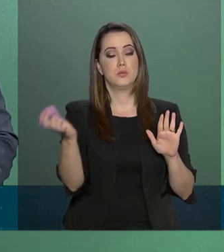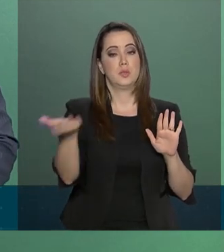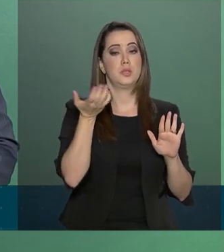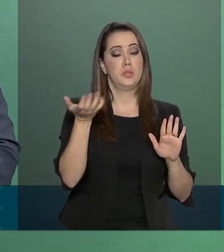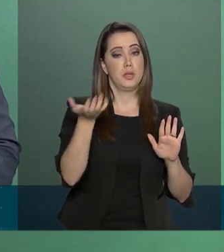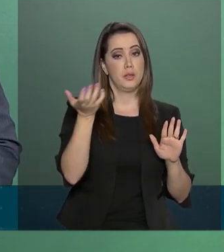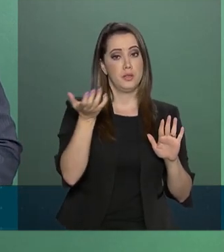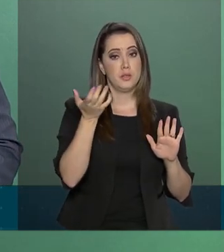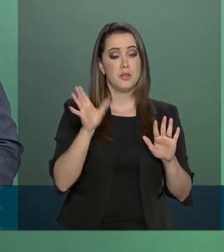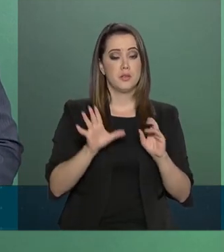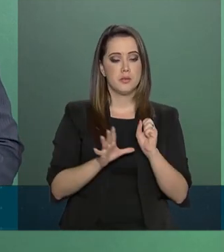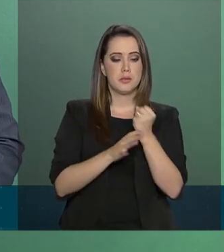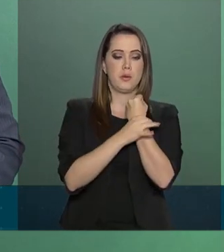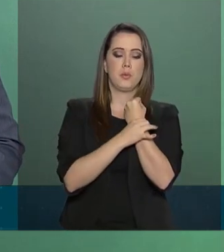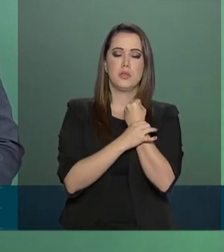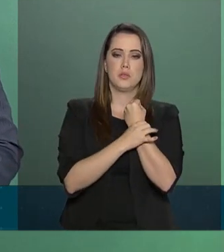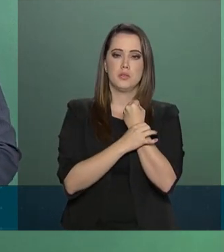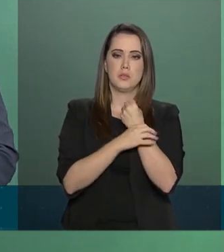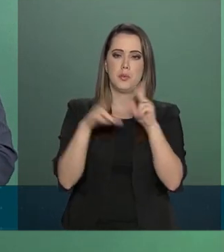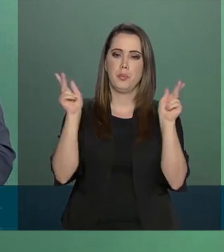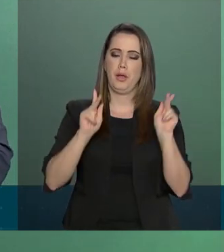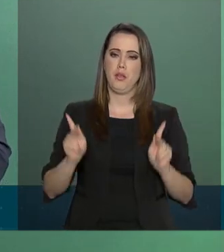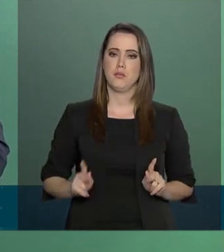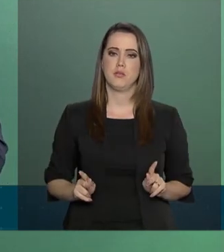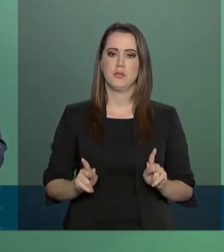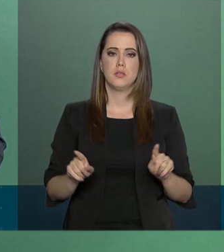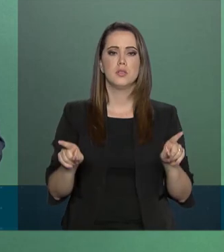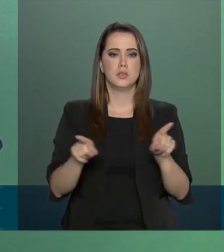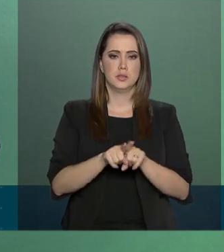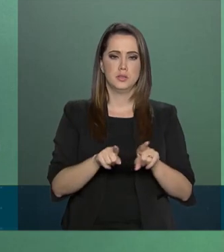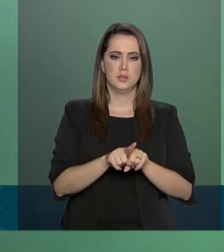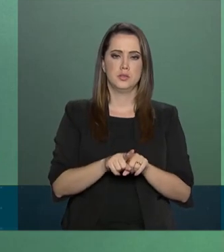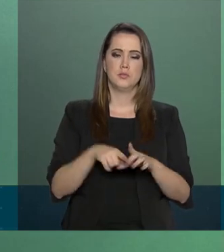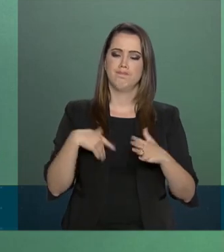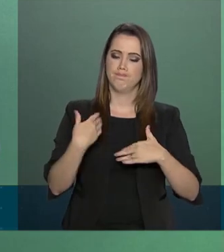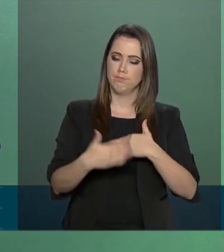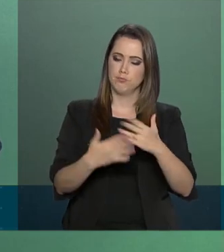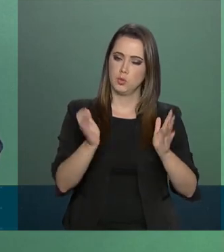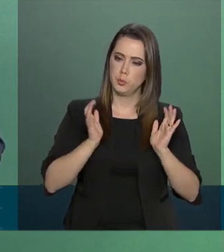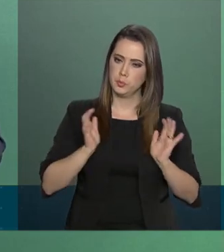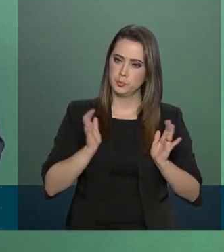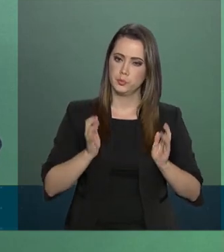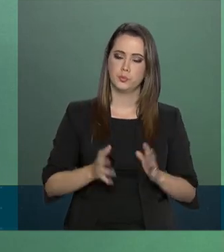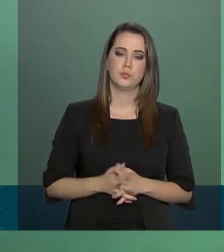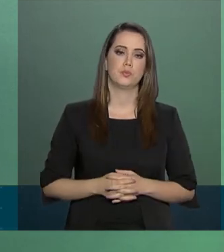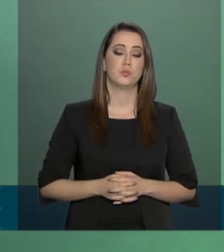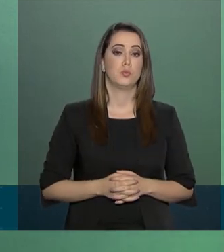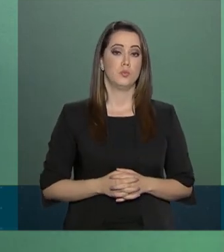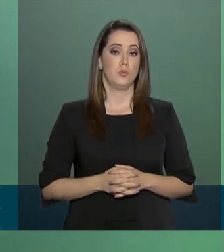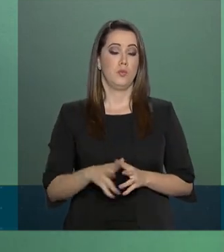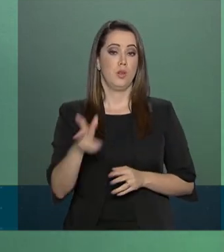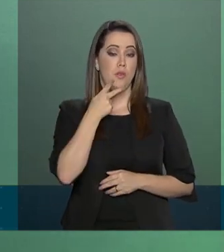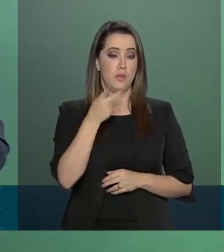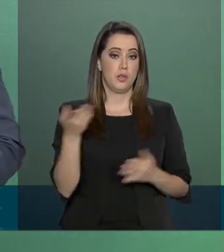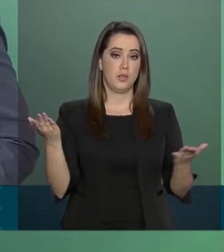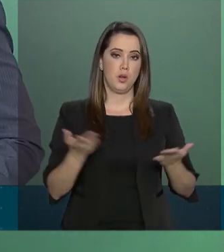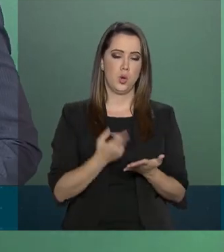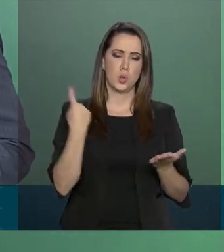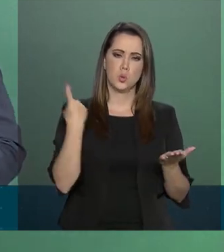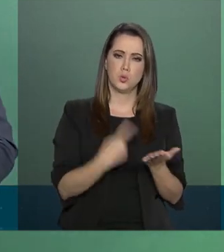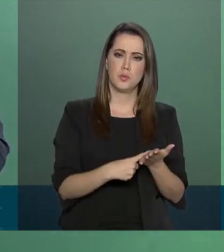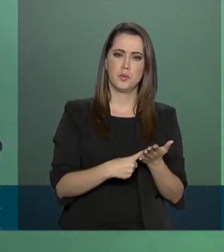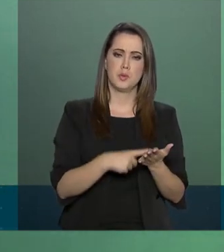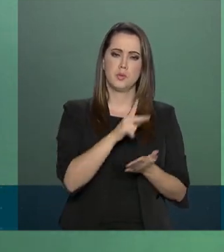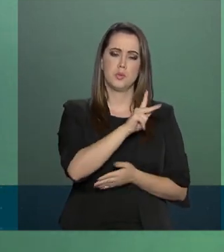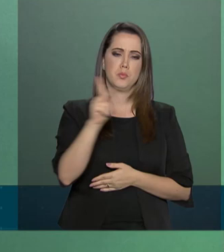querem segurança, paz e prosperidade. Com relação à agenda do